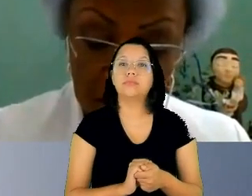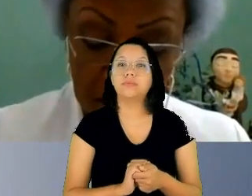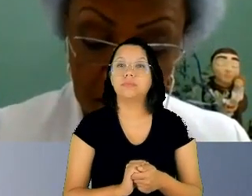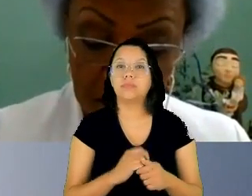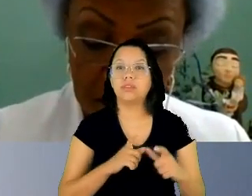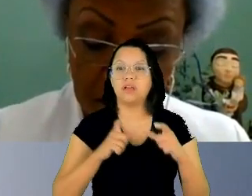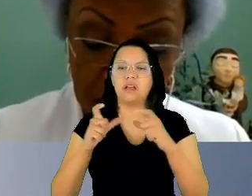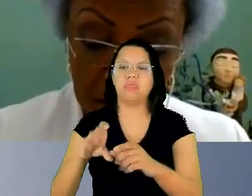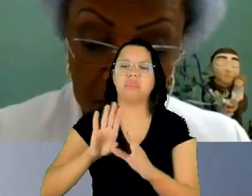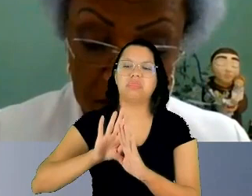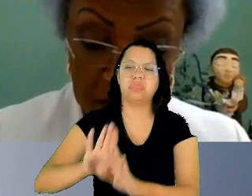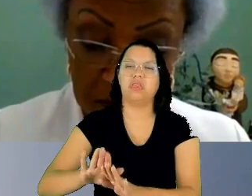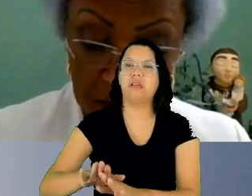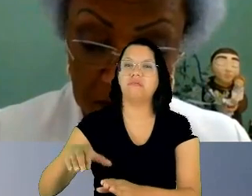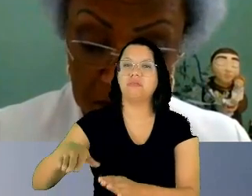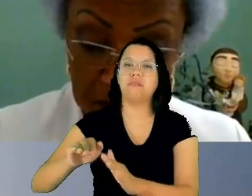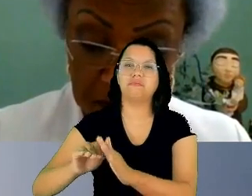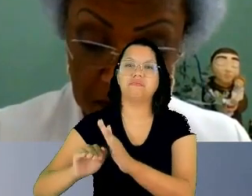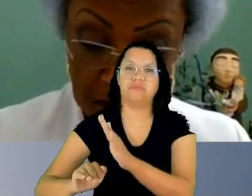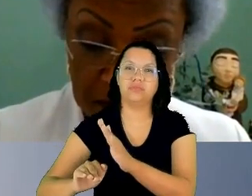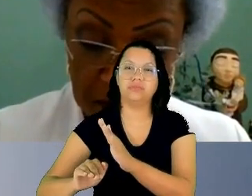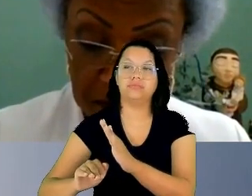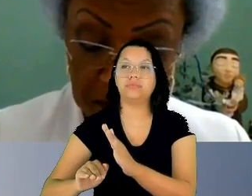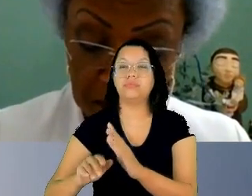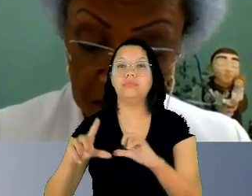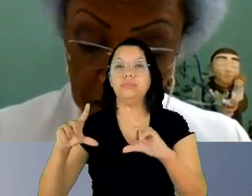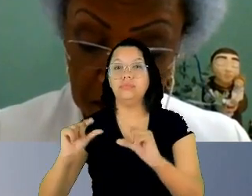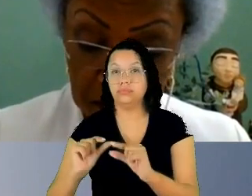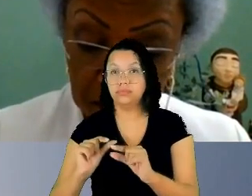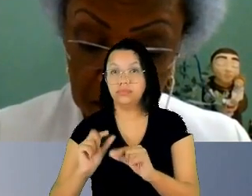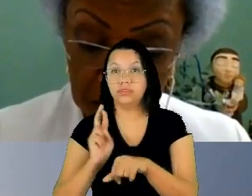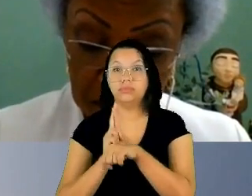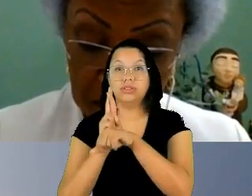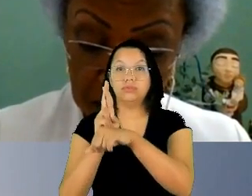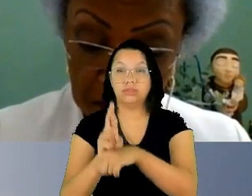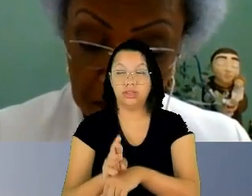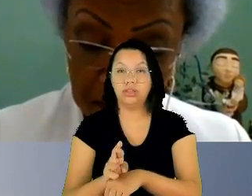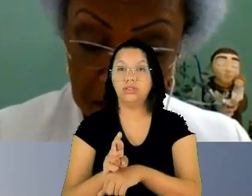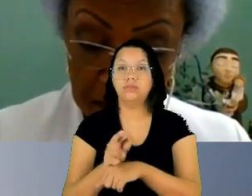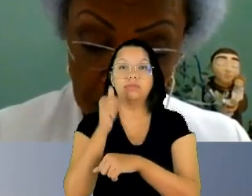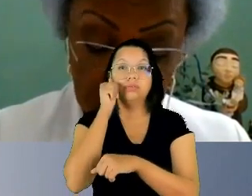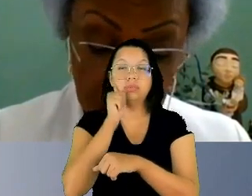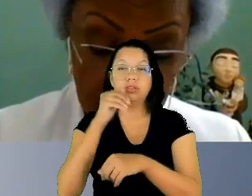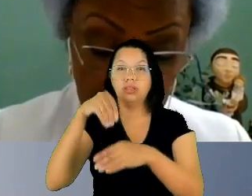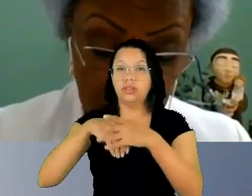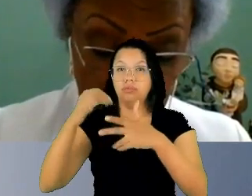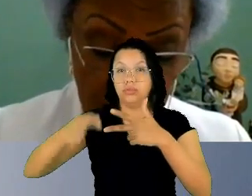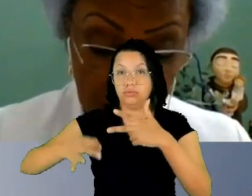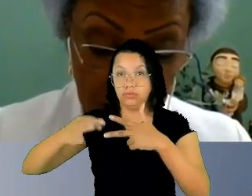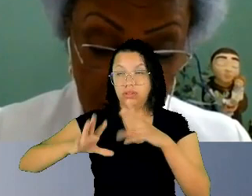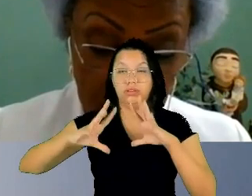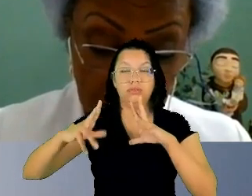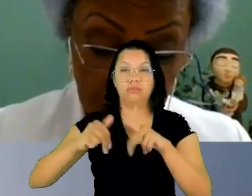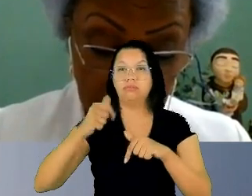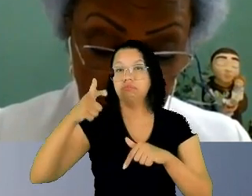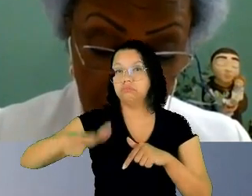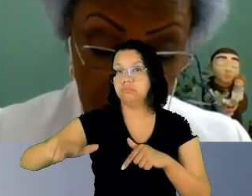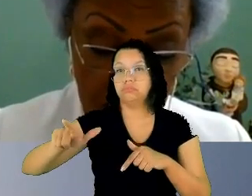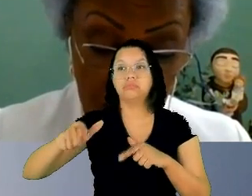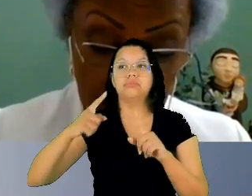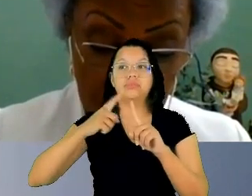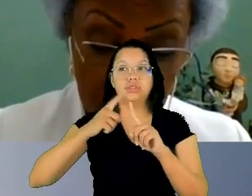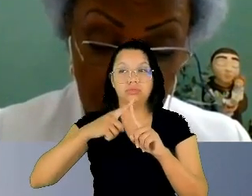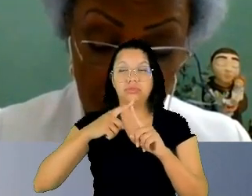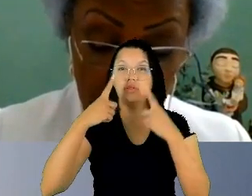reduzida presença feminina no poder judiciário e também todo tipo de violência doméstica sexual da qual a importunação sexual das suas